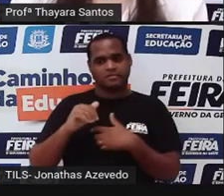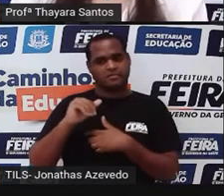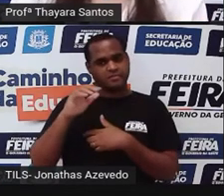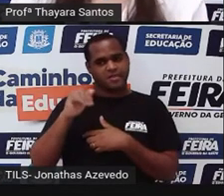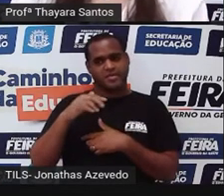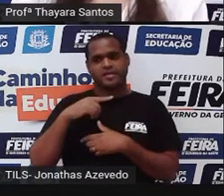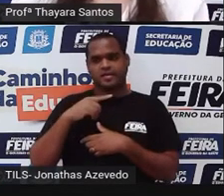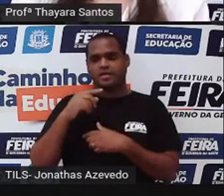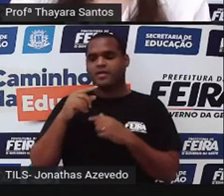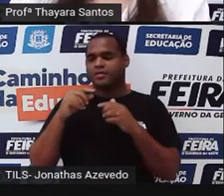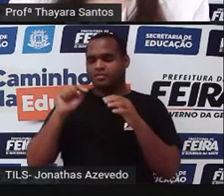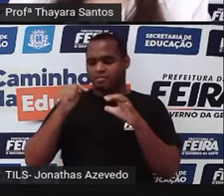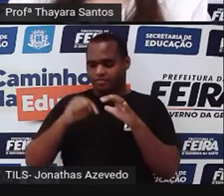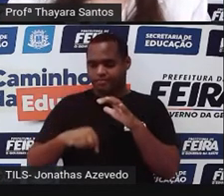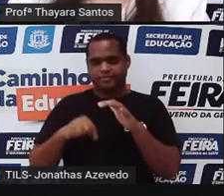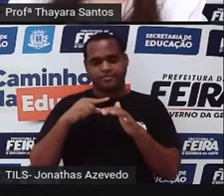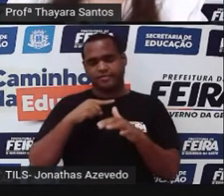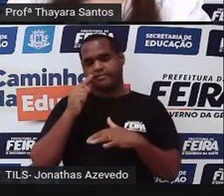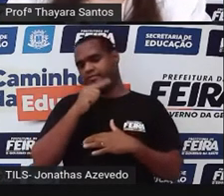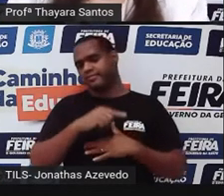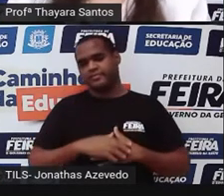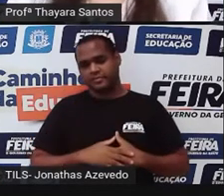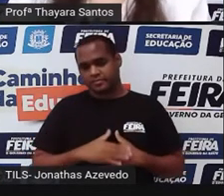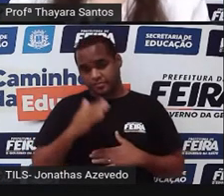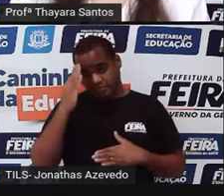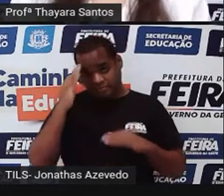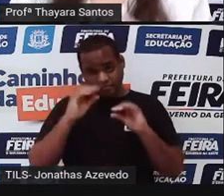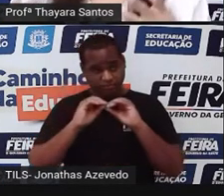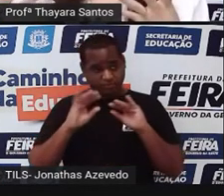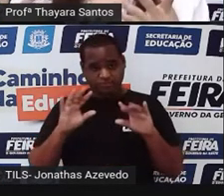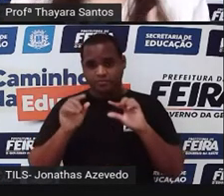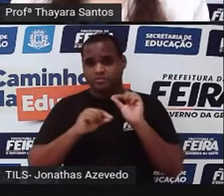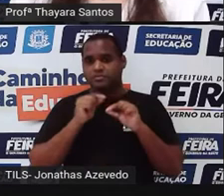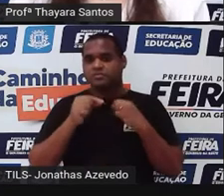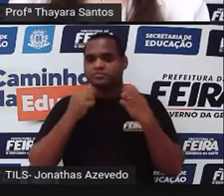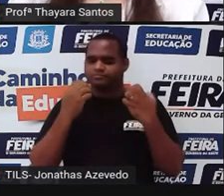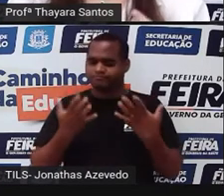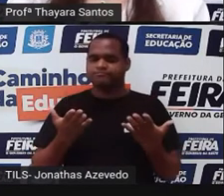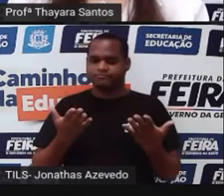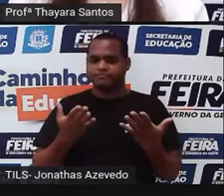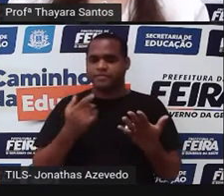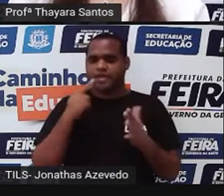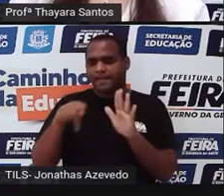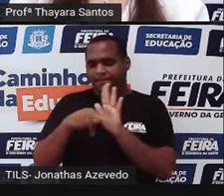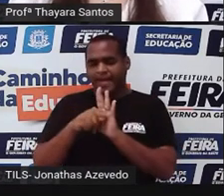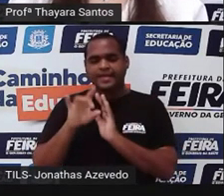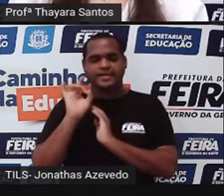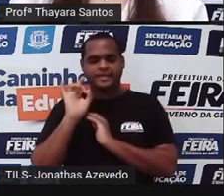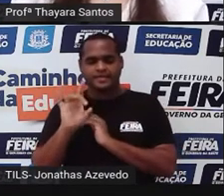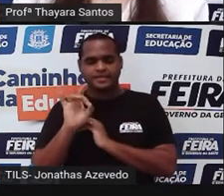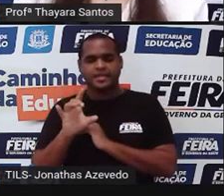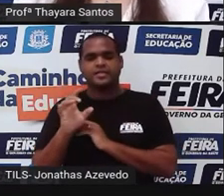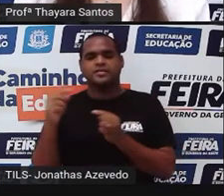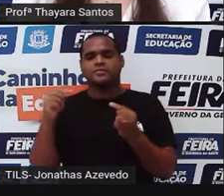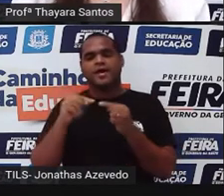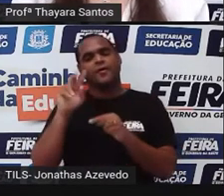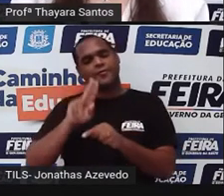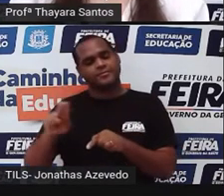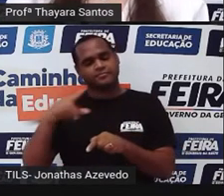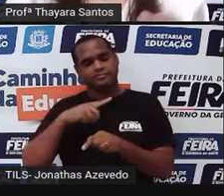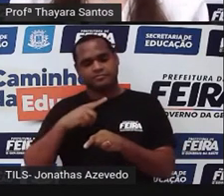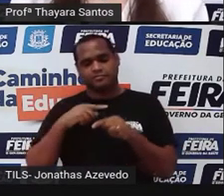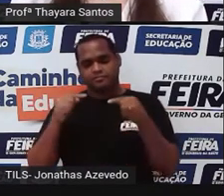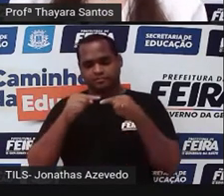ela afunda. Deu pra entender, gente? Então, essas propriedades específicas, elas são utilizadas justamente